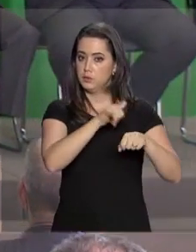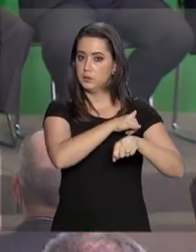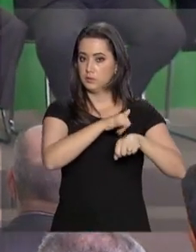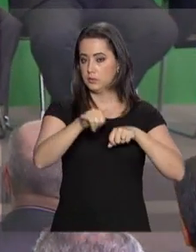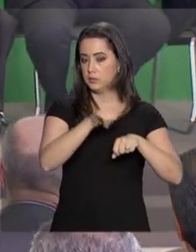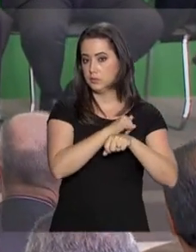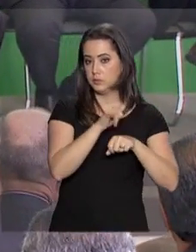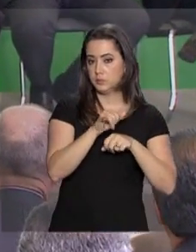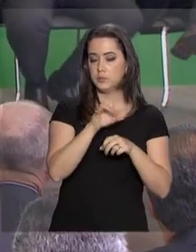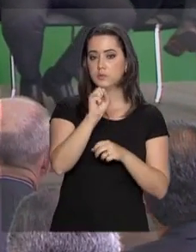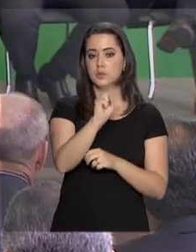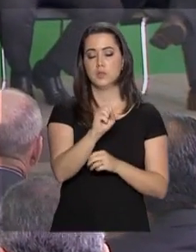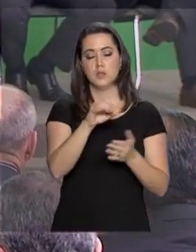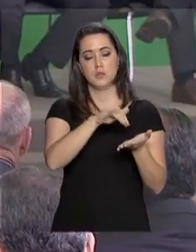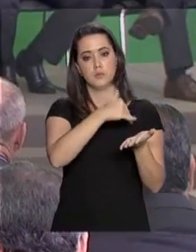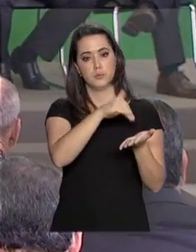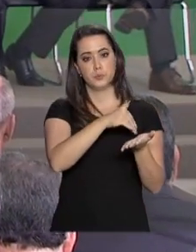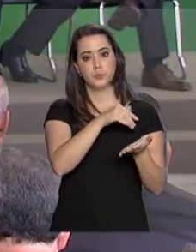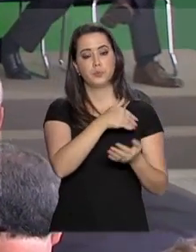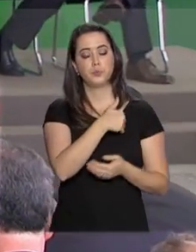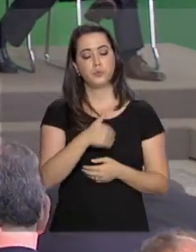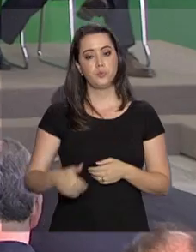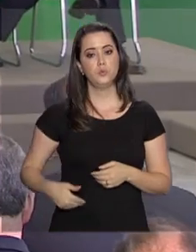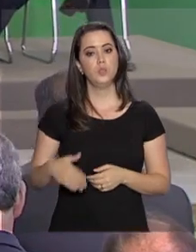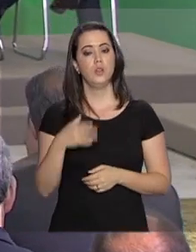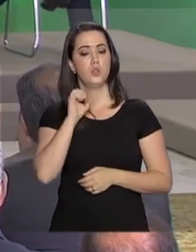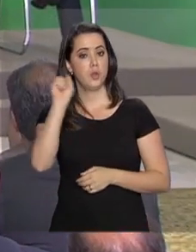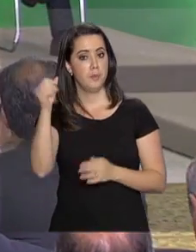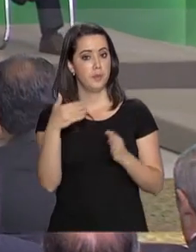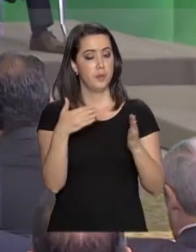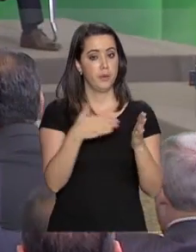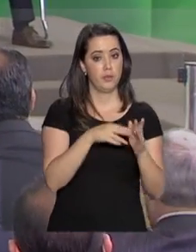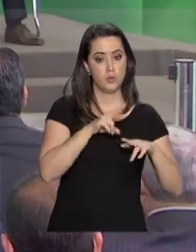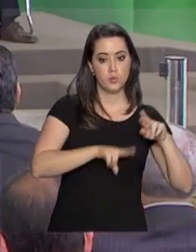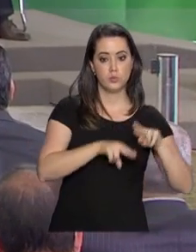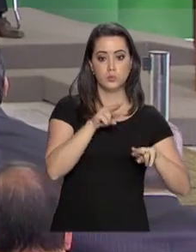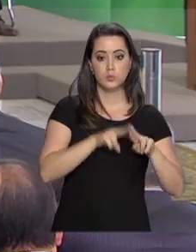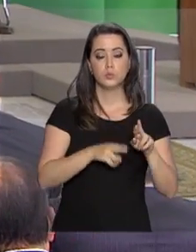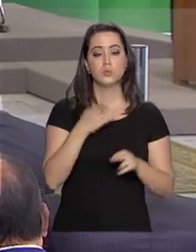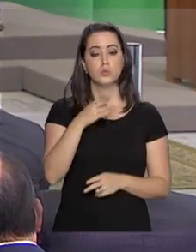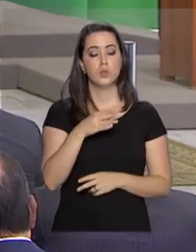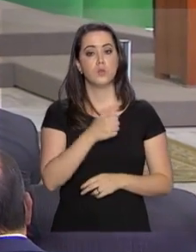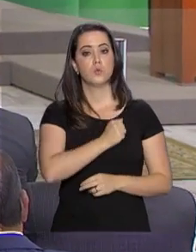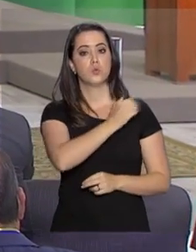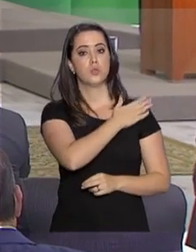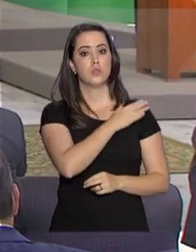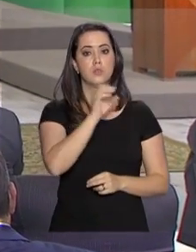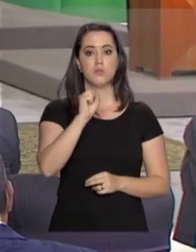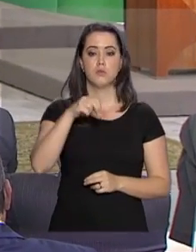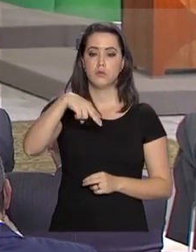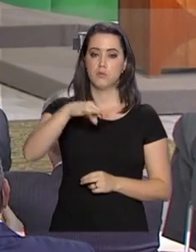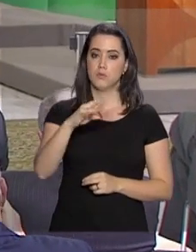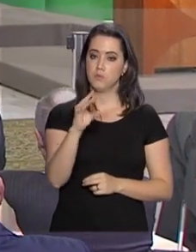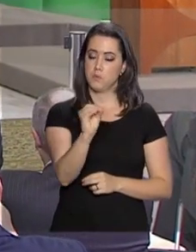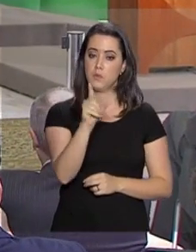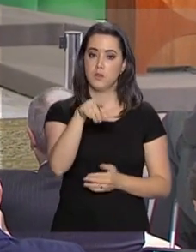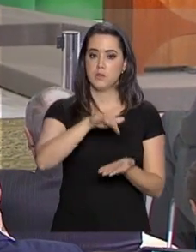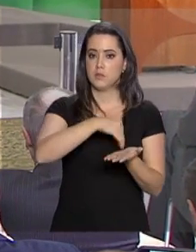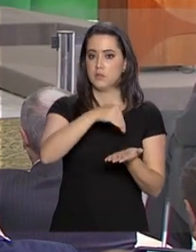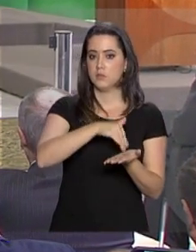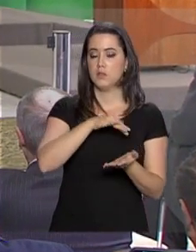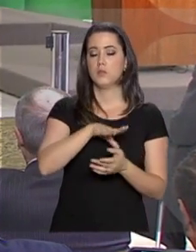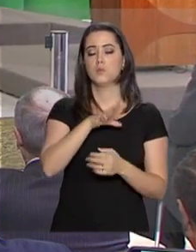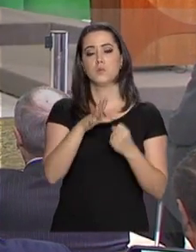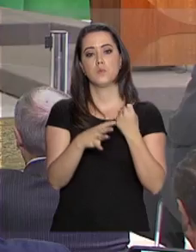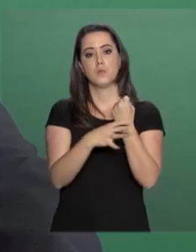E de abril de 2017 a junho deste ano, o general Santos Cruz foi o secretário nacional de